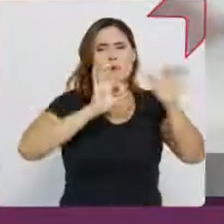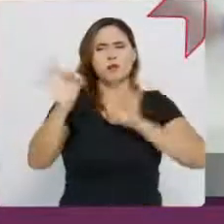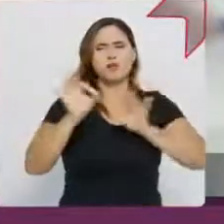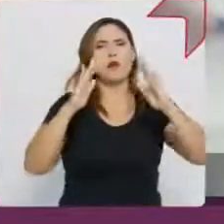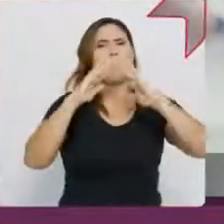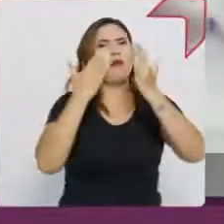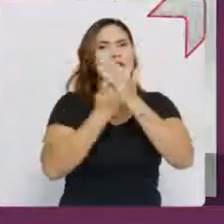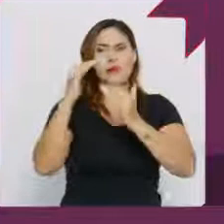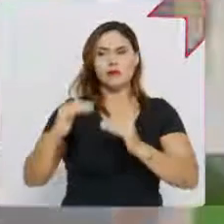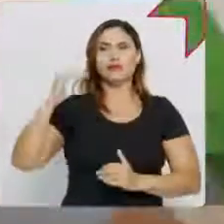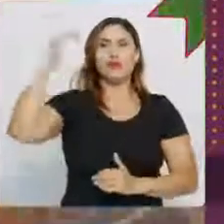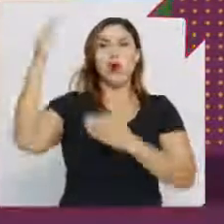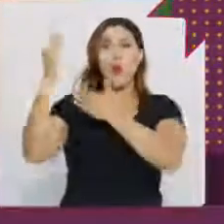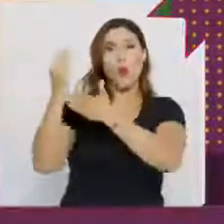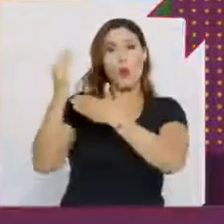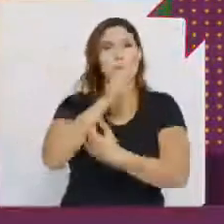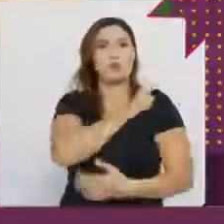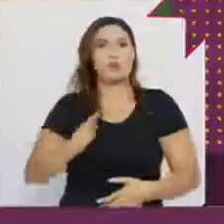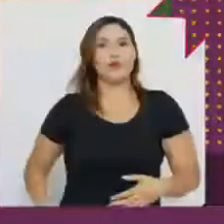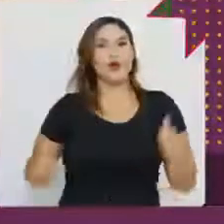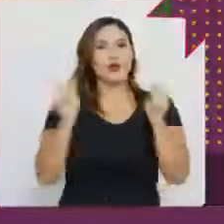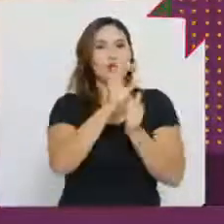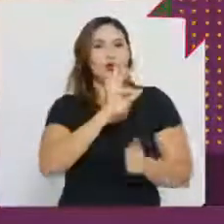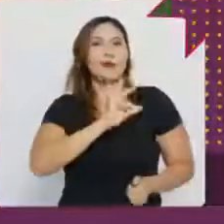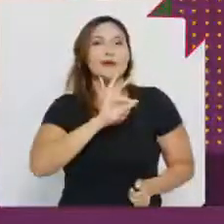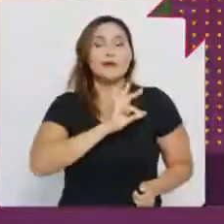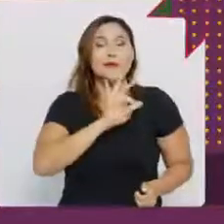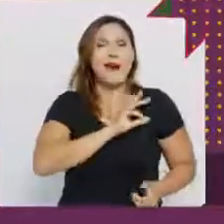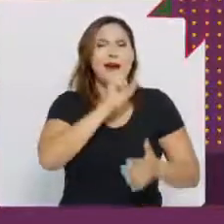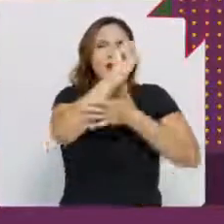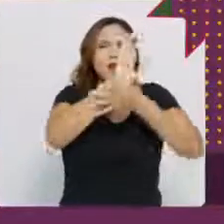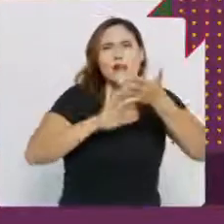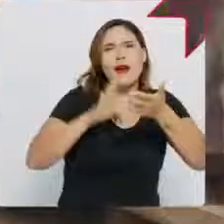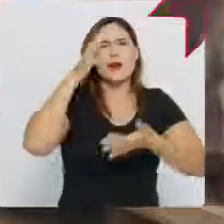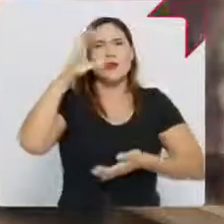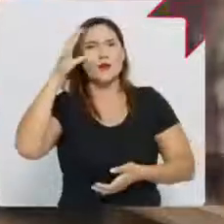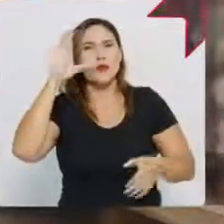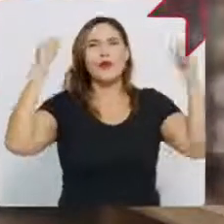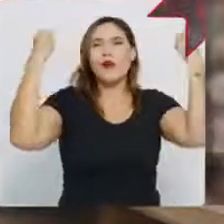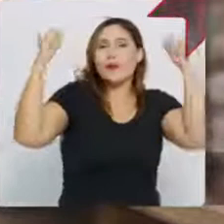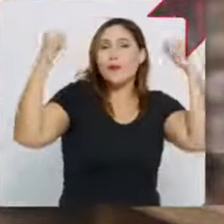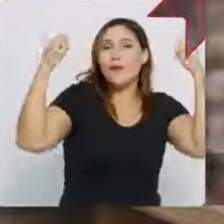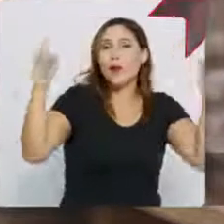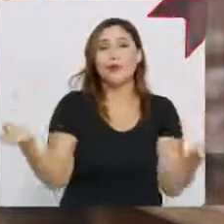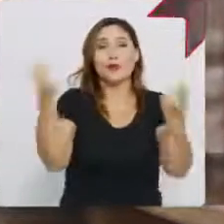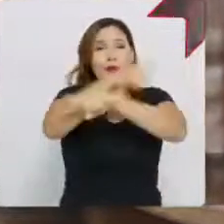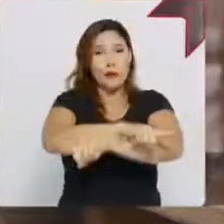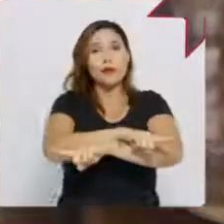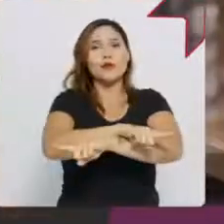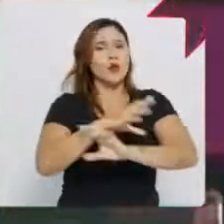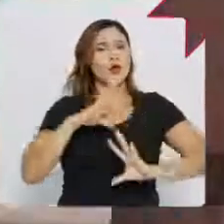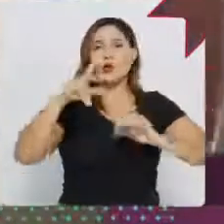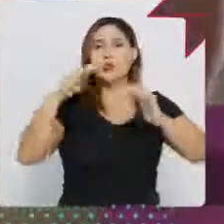com o apoio do Governo do Estado e da Polícia Militar. Atividades de reforço escolar, esporte e cultura no turno oposto em toda a rede